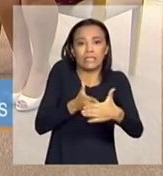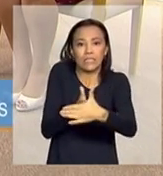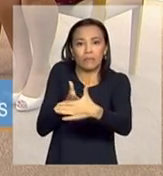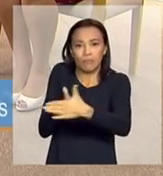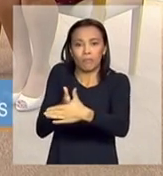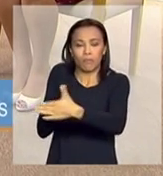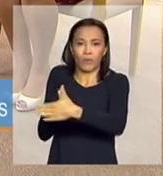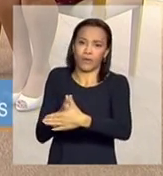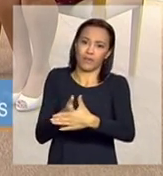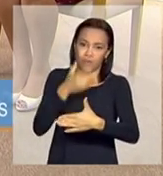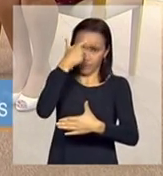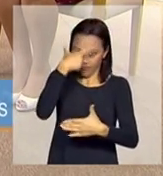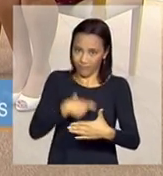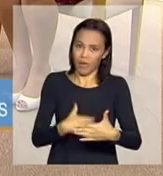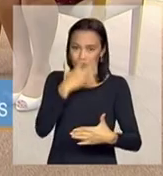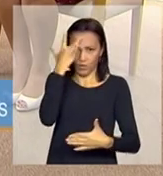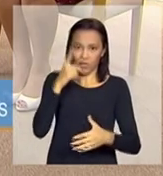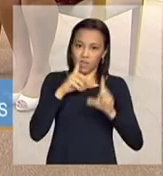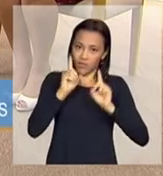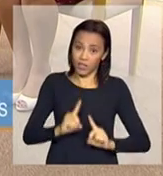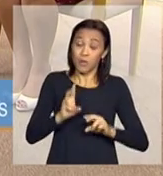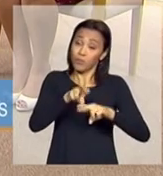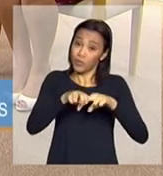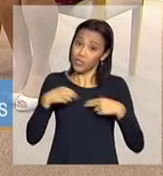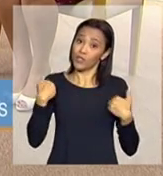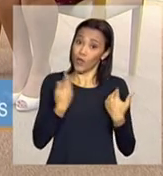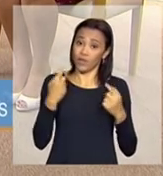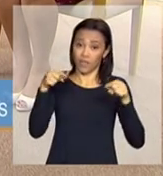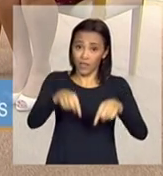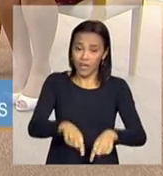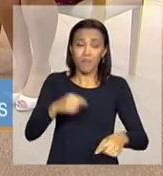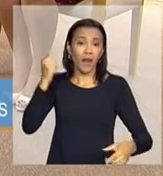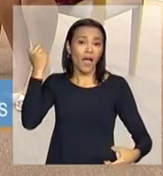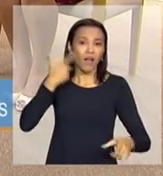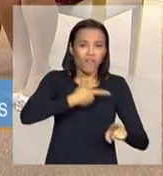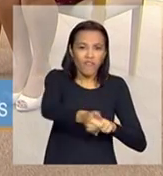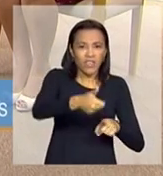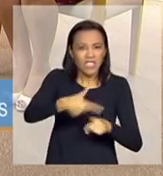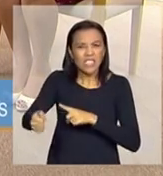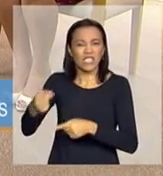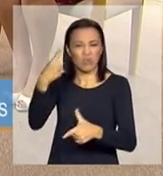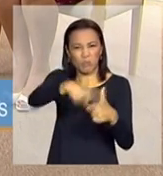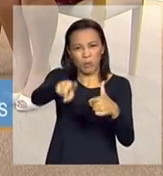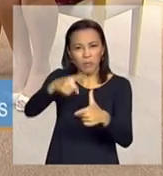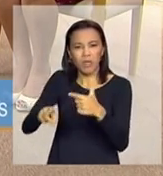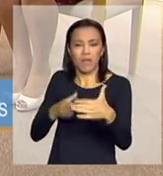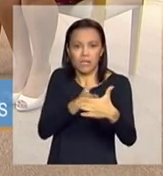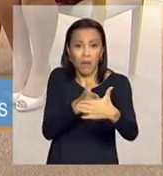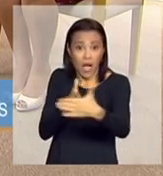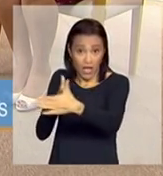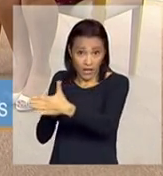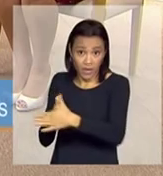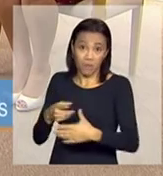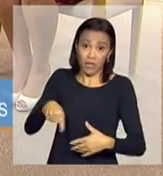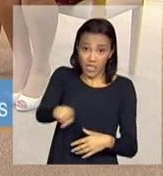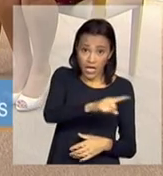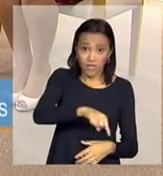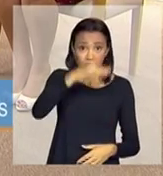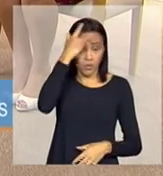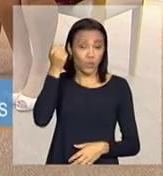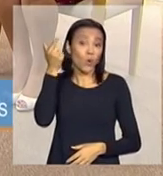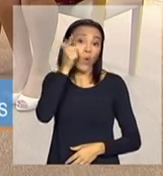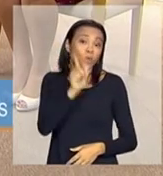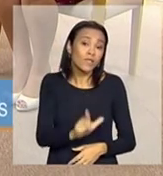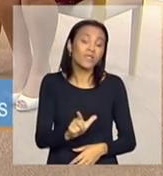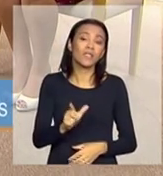aí, o desafio, então, é de todos. E é por isso que nós estamos aqui, para vencer os desafios, as barreiras que existem para que essas pessoas possam alcançar